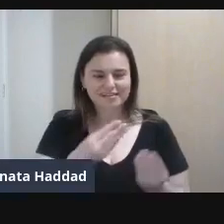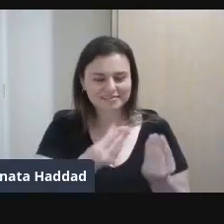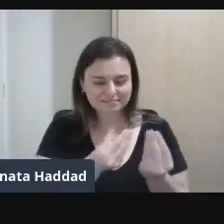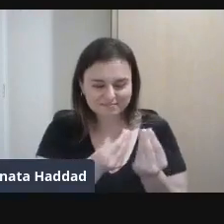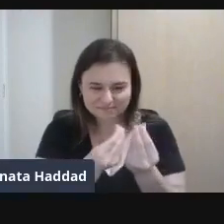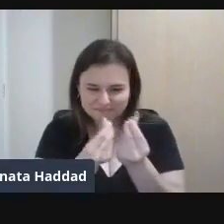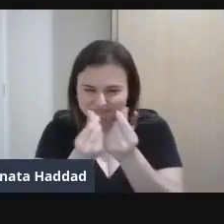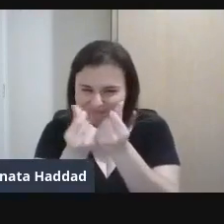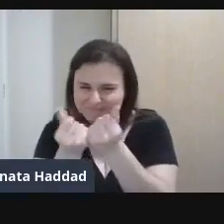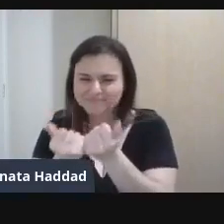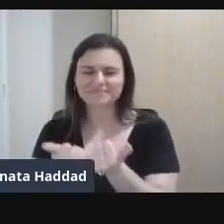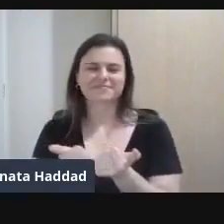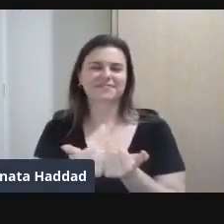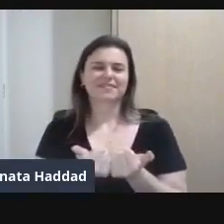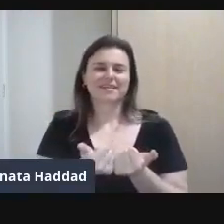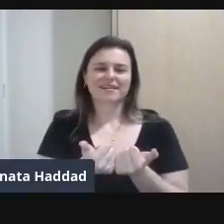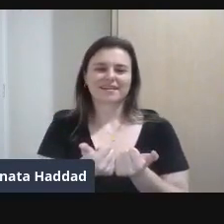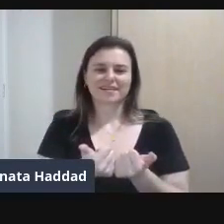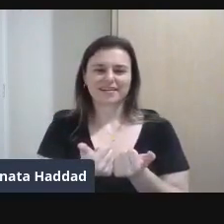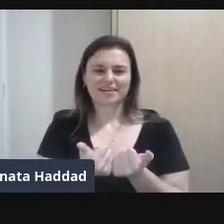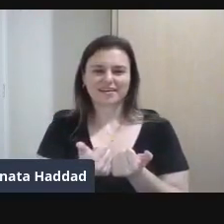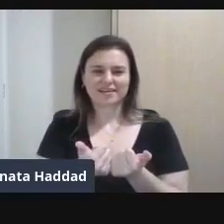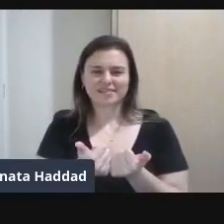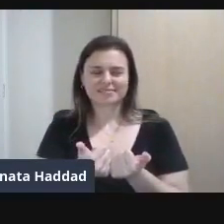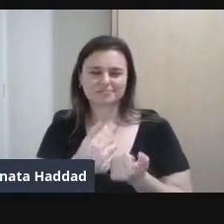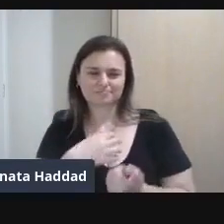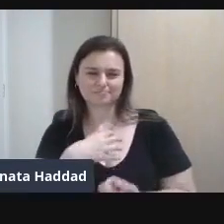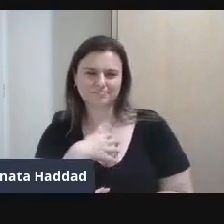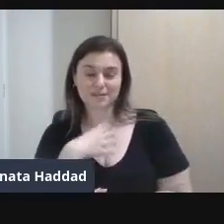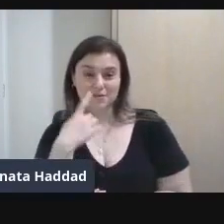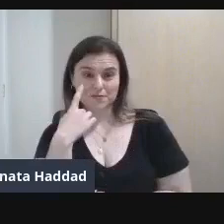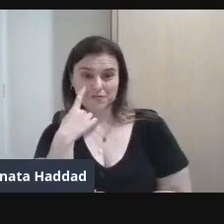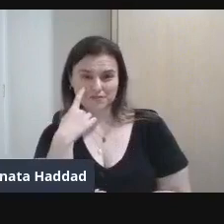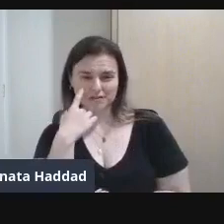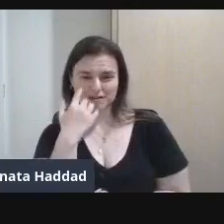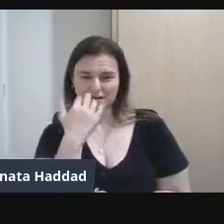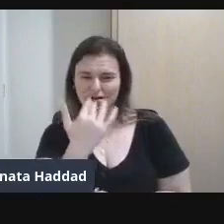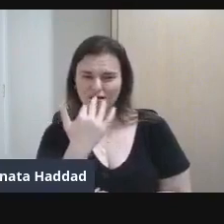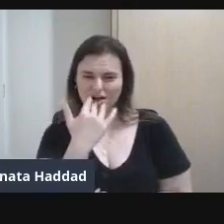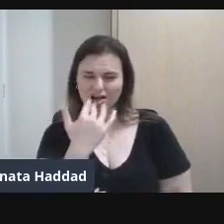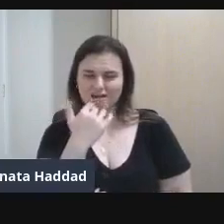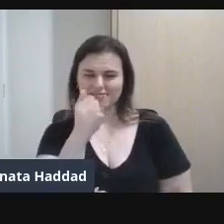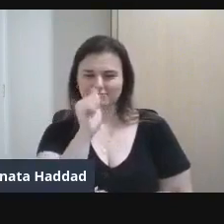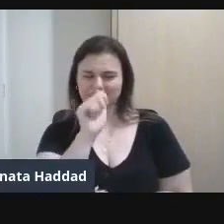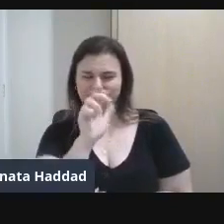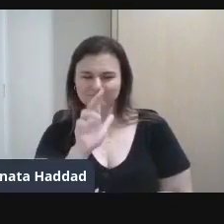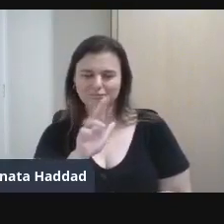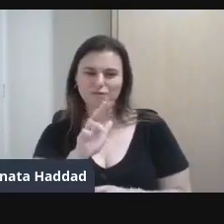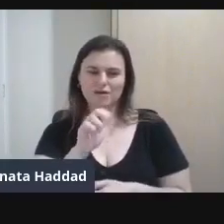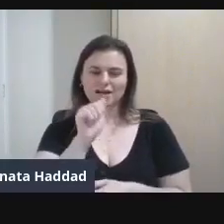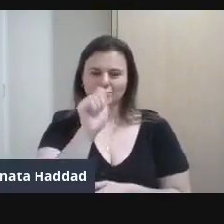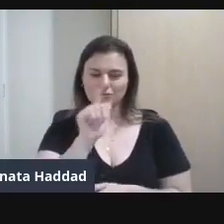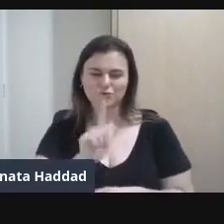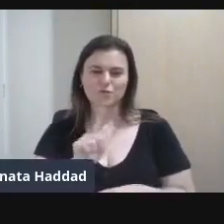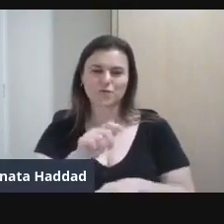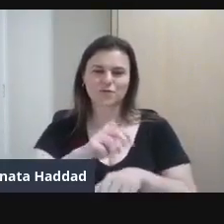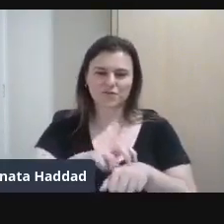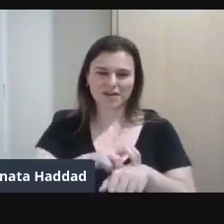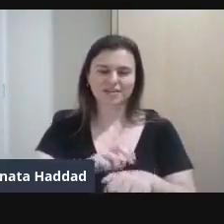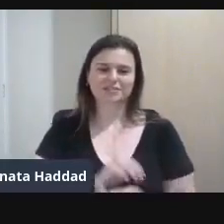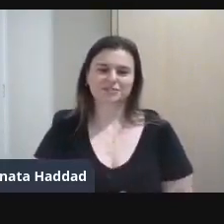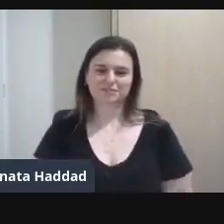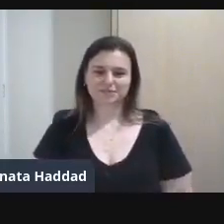A dedicação Olha os tons De verde e azul Gente Que maravilha De monocromia Aqui